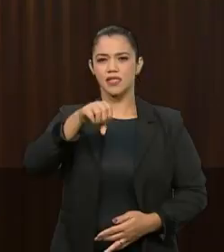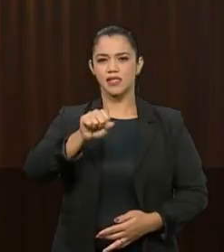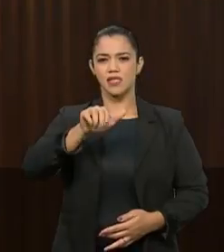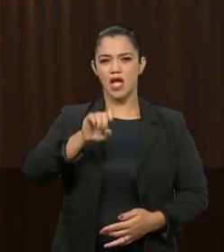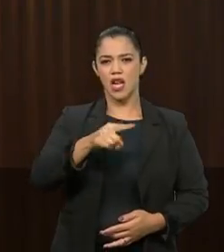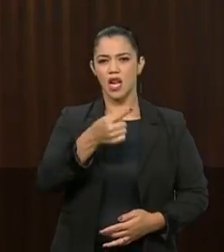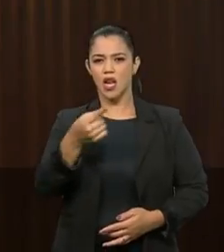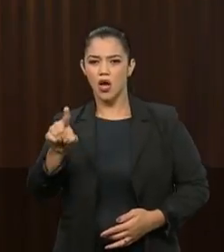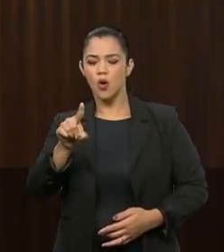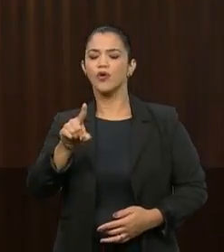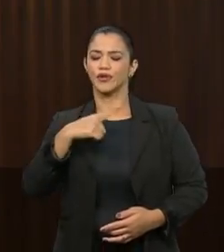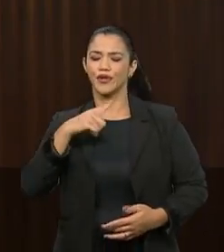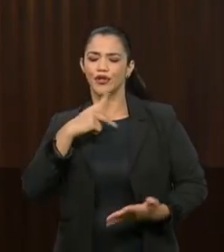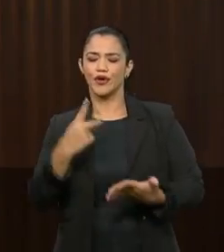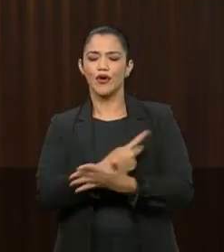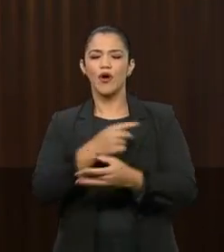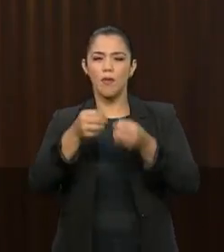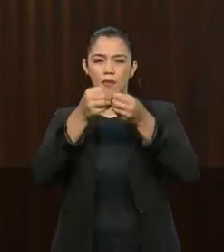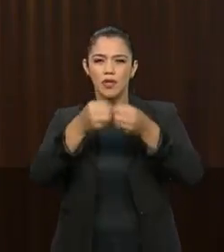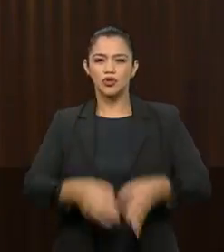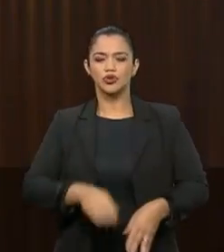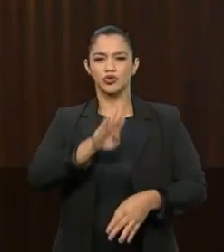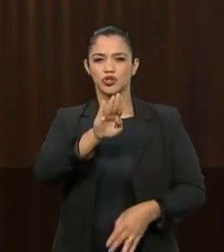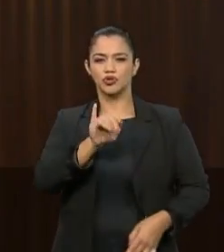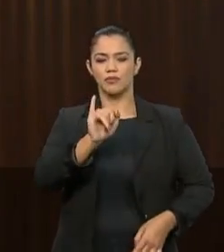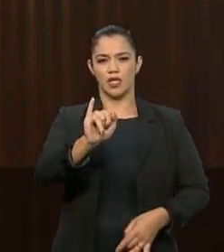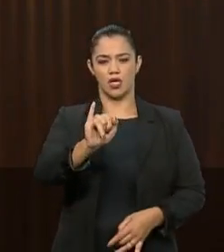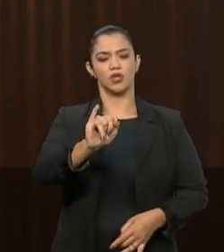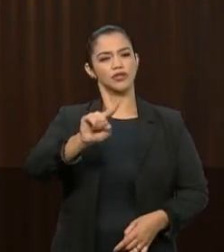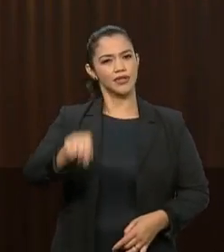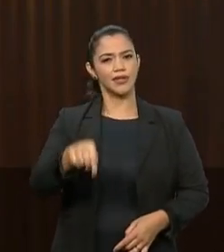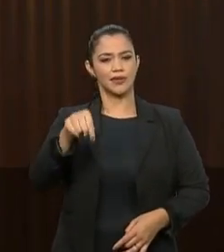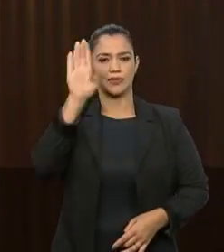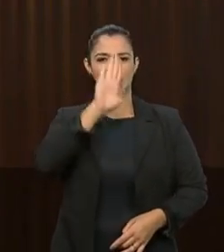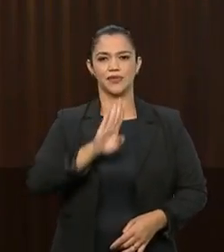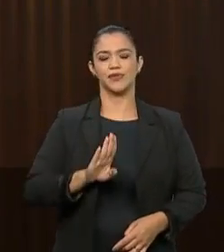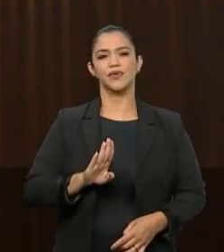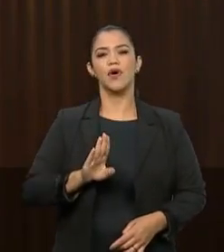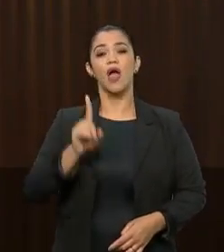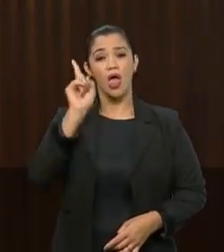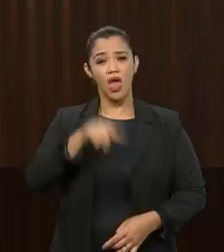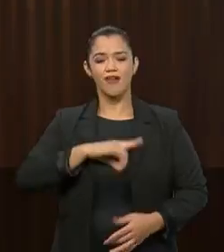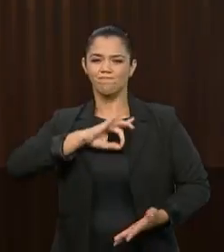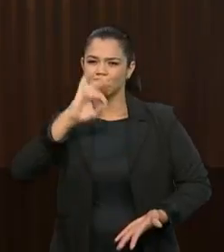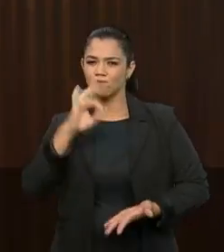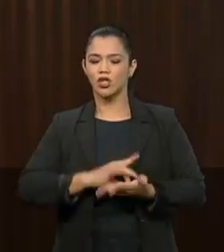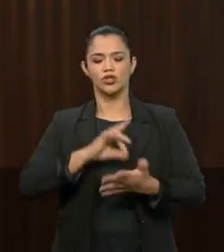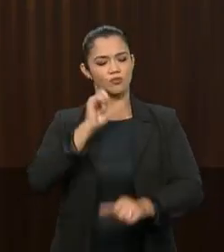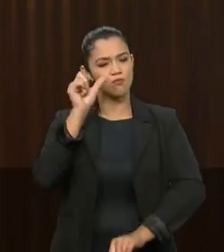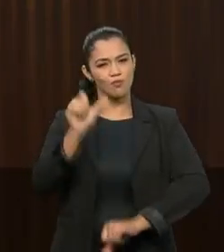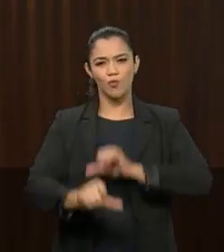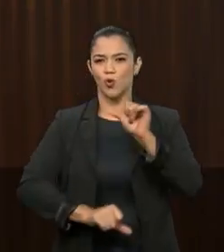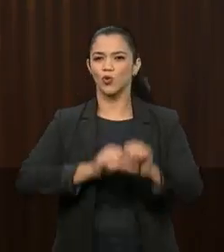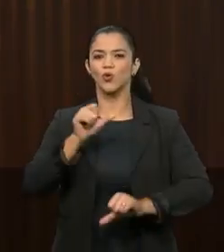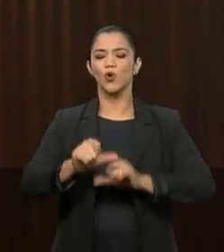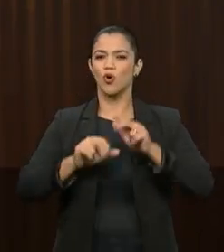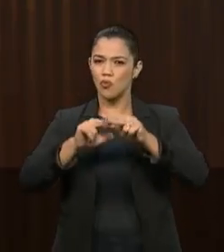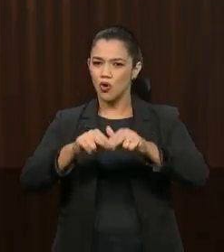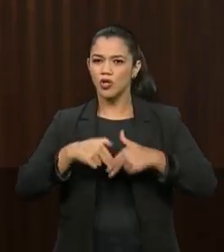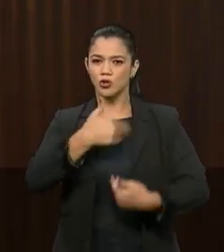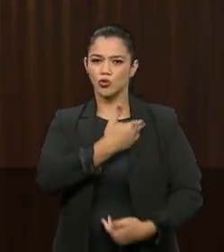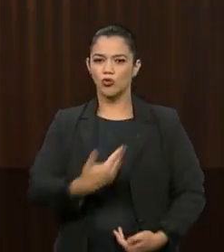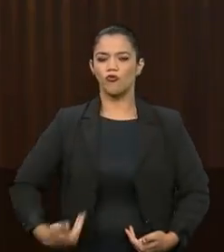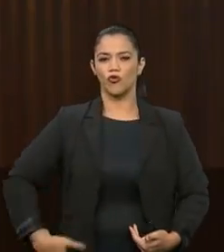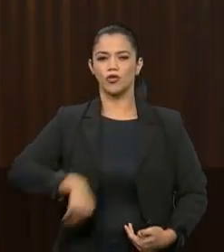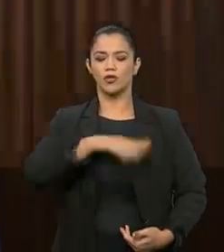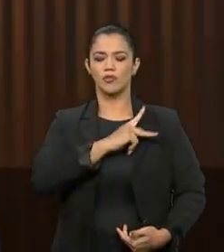Postales, que causaram bilhões em prejuízos para os brasileiros? Essa realidade mudou com o governo do